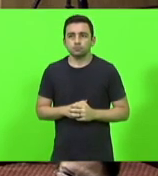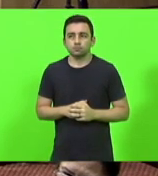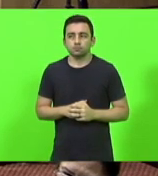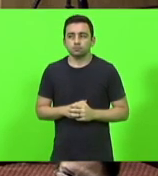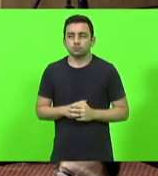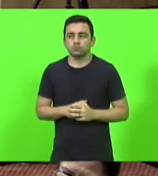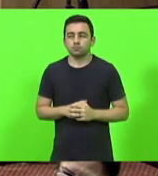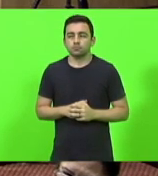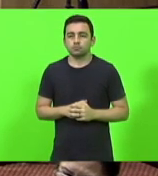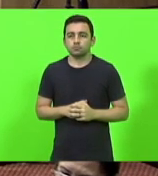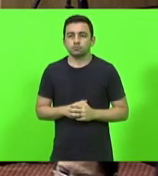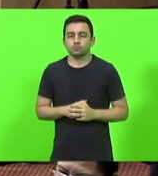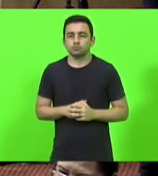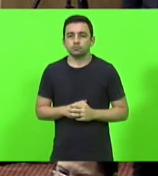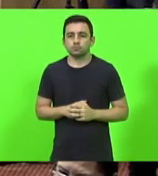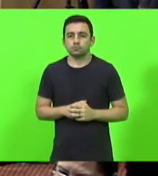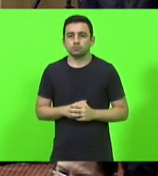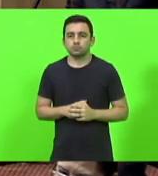Presidente,